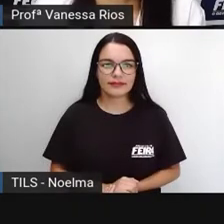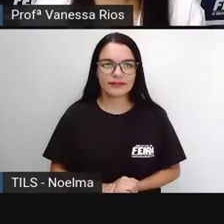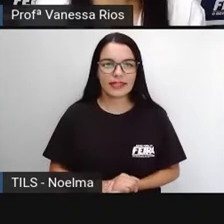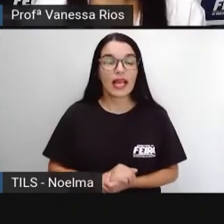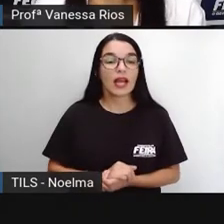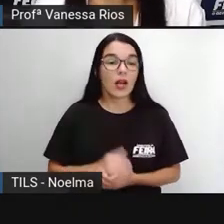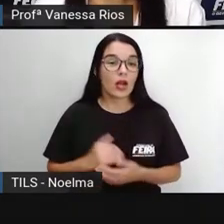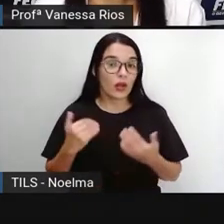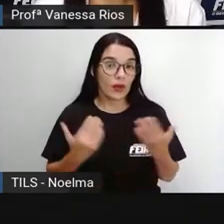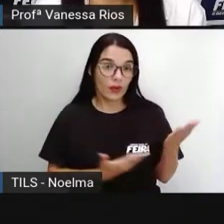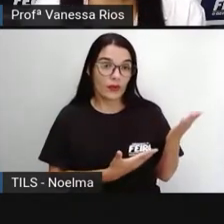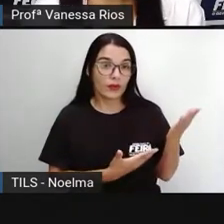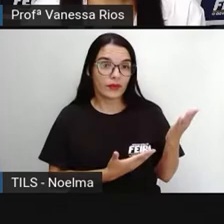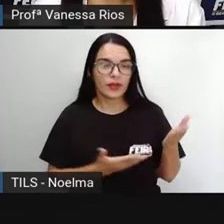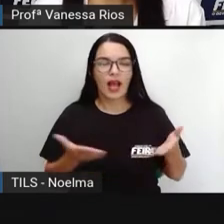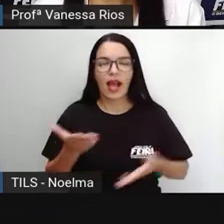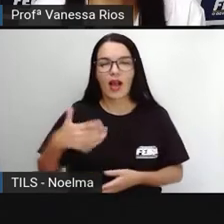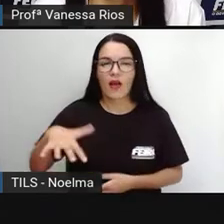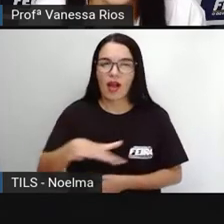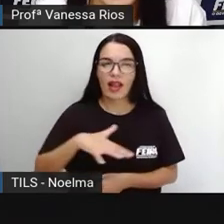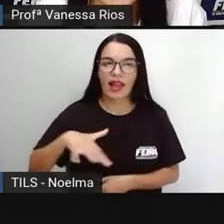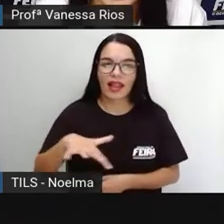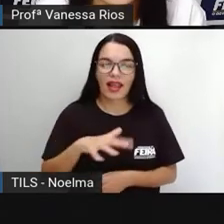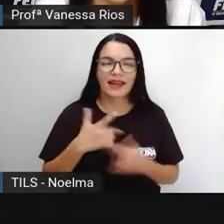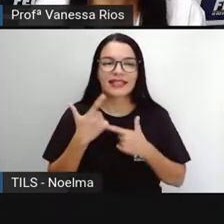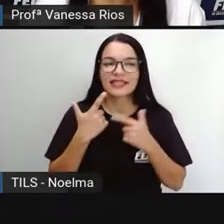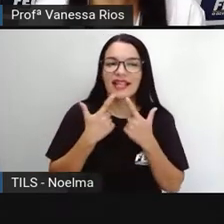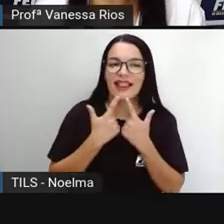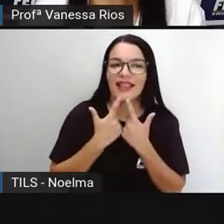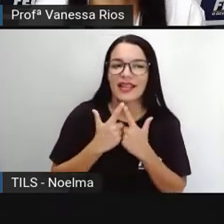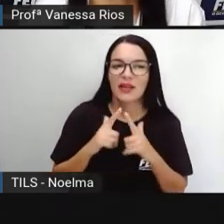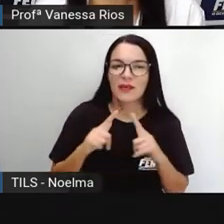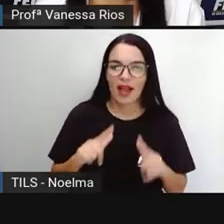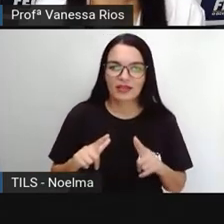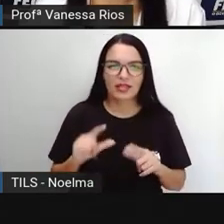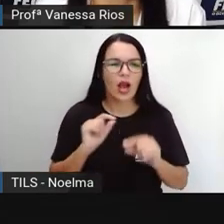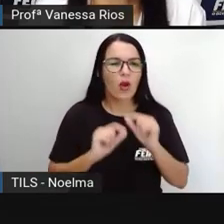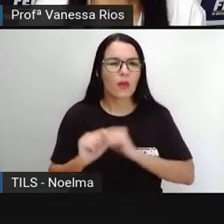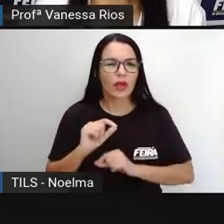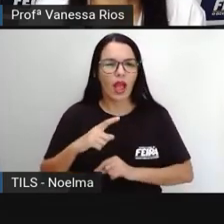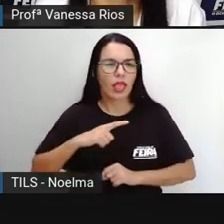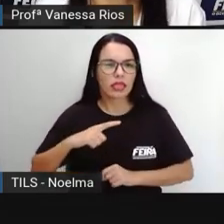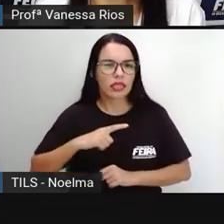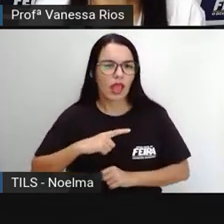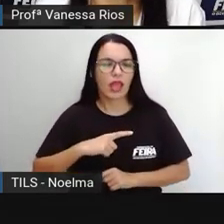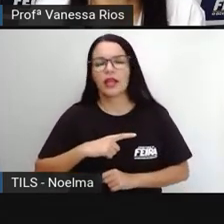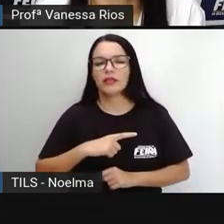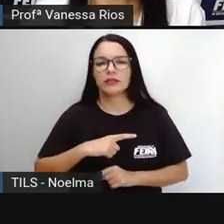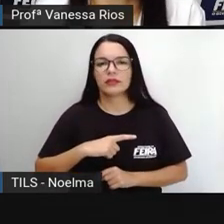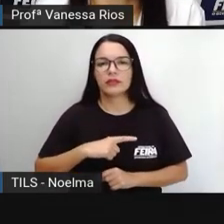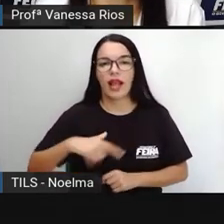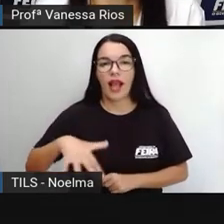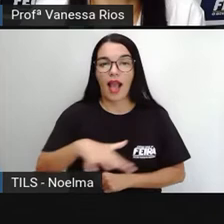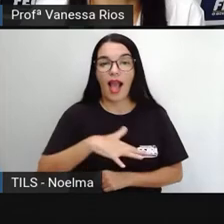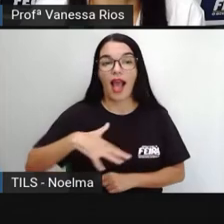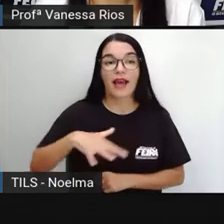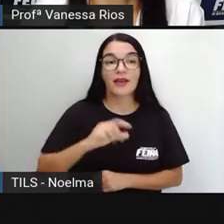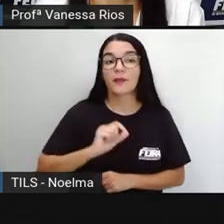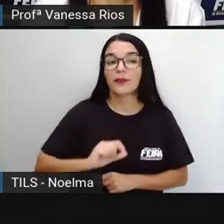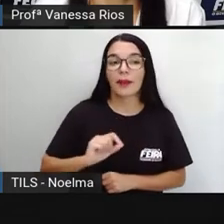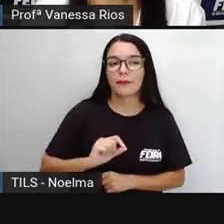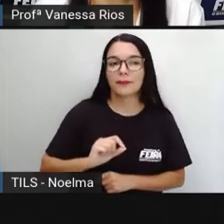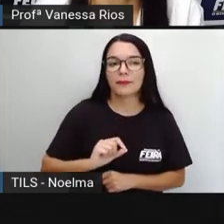Olha só, nossa aula agora é de linguagens e nessa aula de linguagens nós vamos estudar sobre,